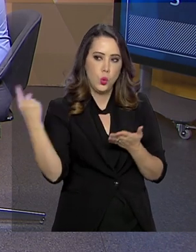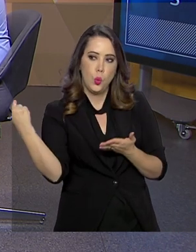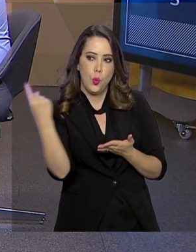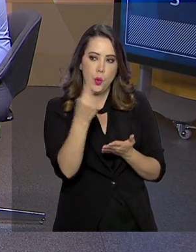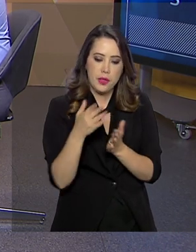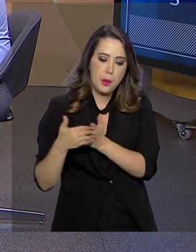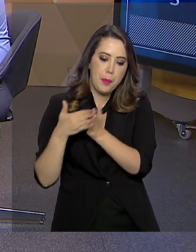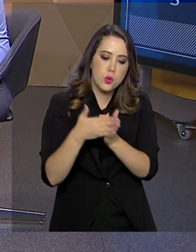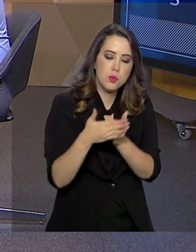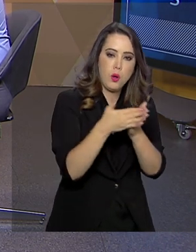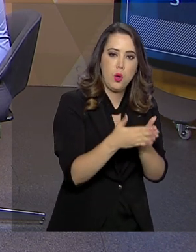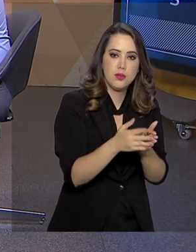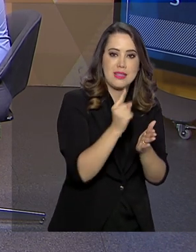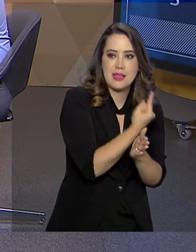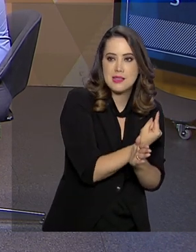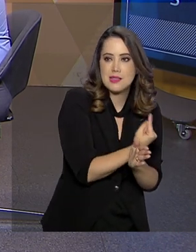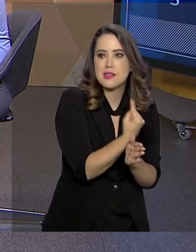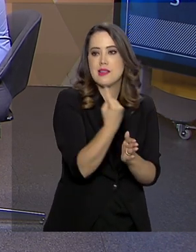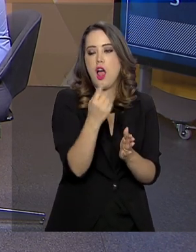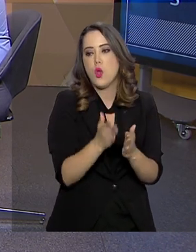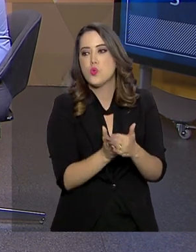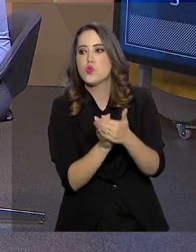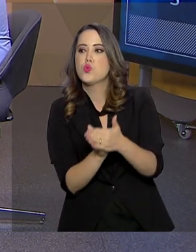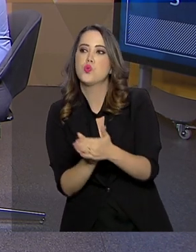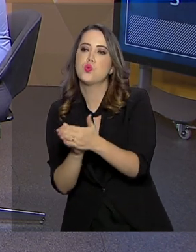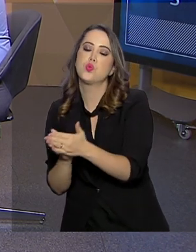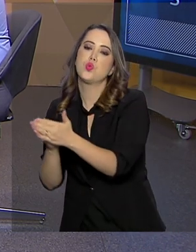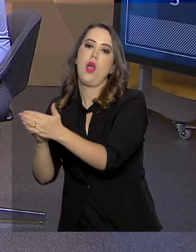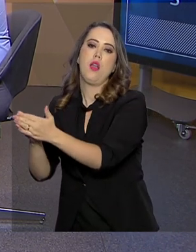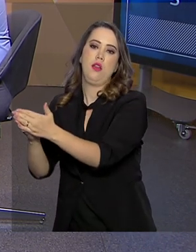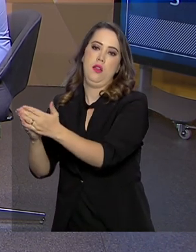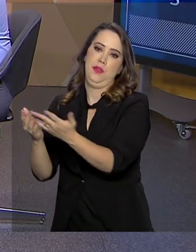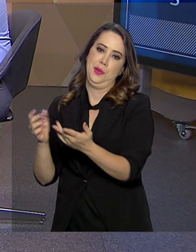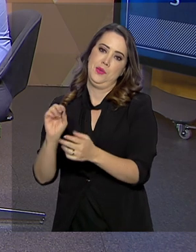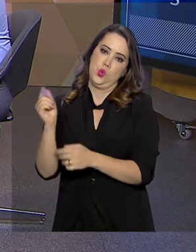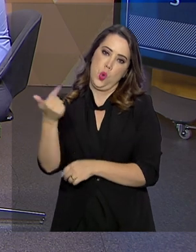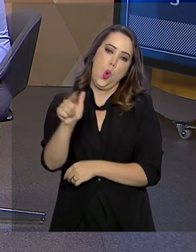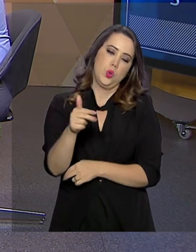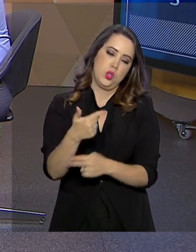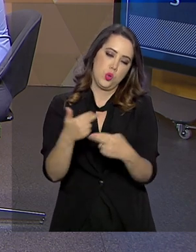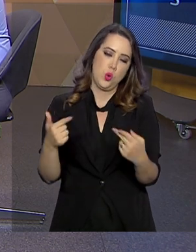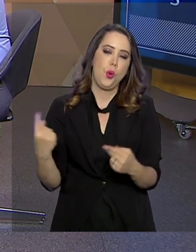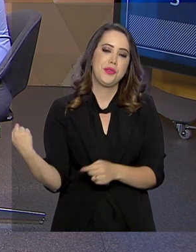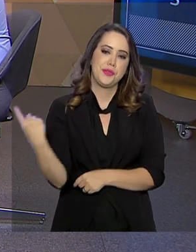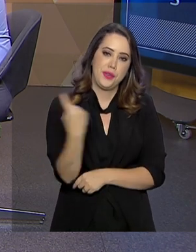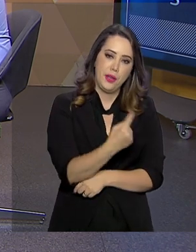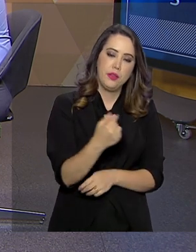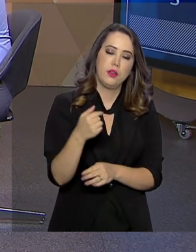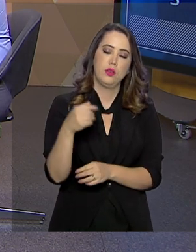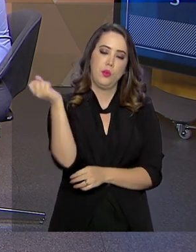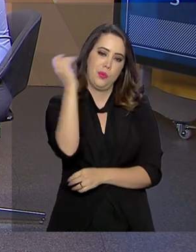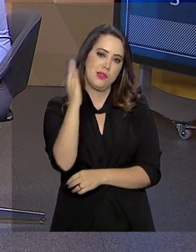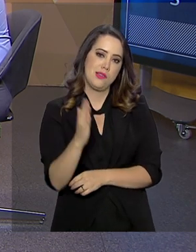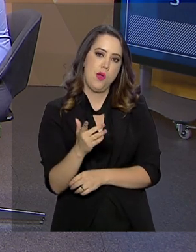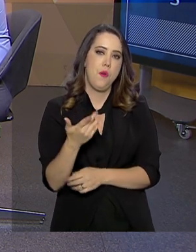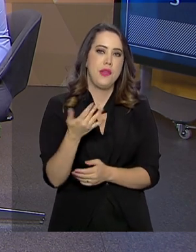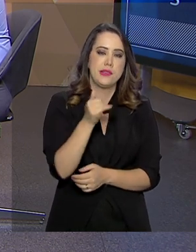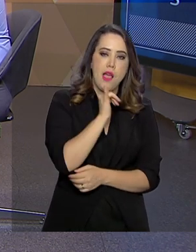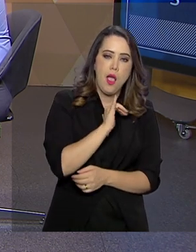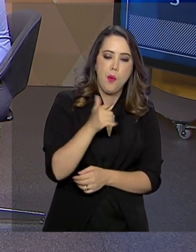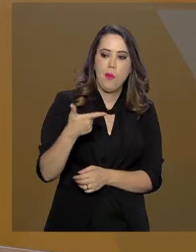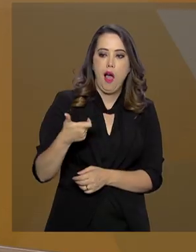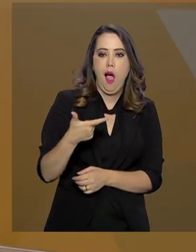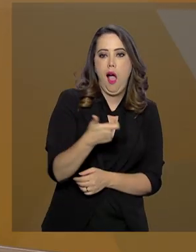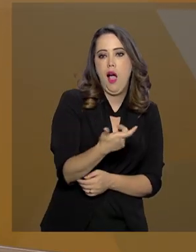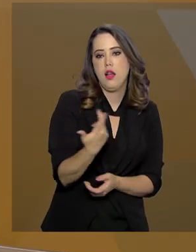produtos chegam pelos portos brasileiros. Há armas, por exemplo. Há armamento e outros materiais contrabandeados. A atuação integrada está sendo efetiva